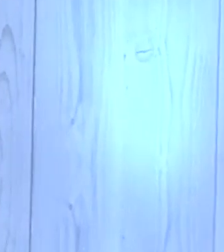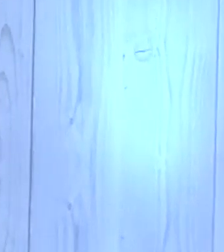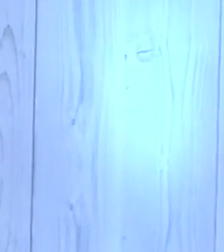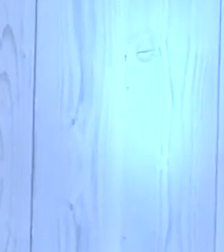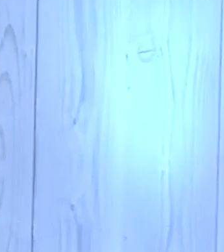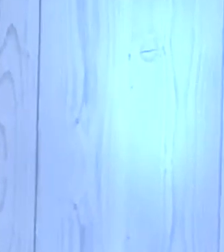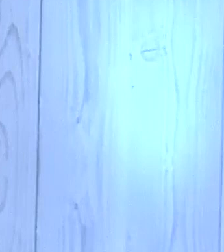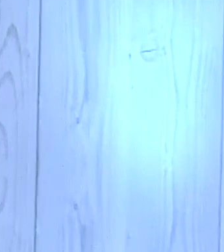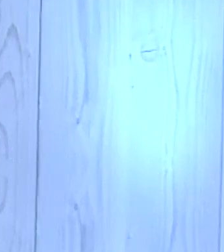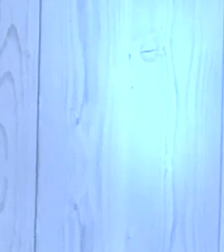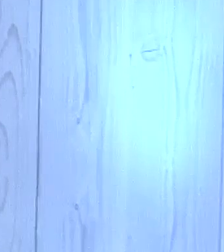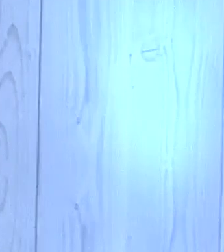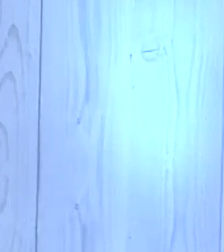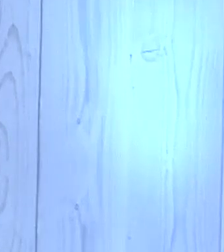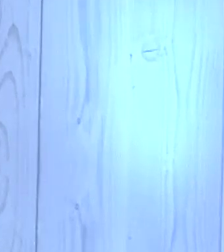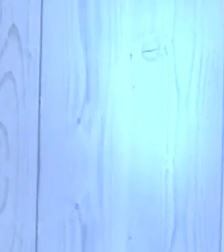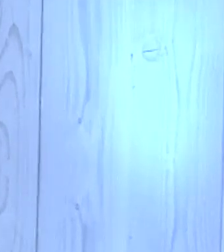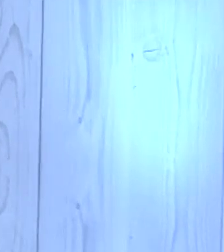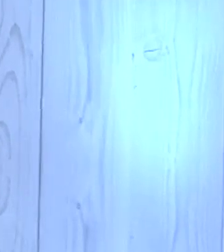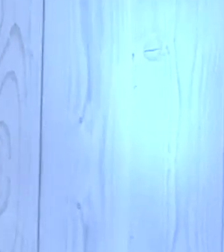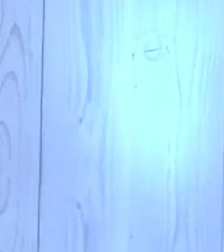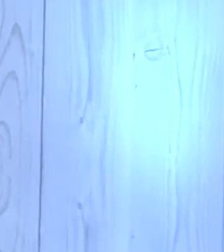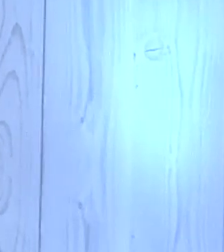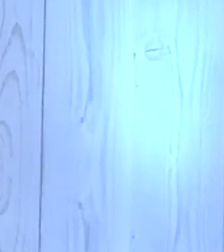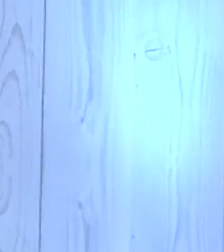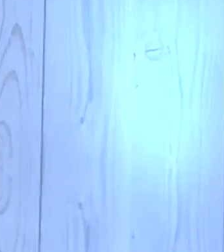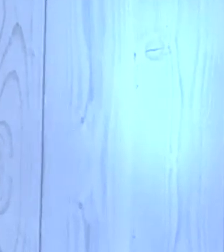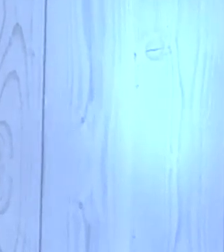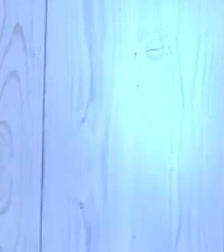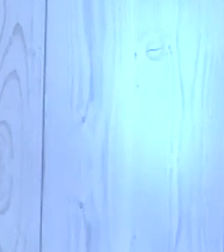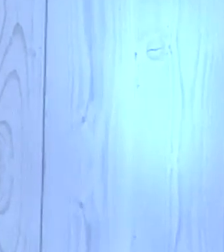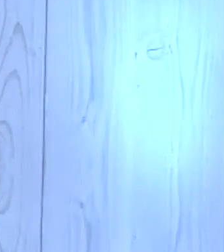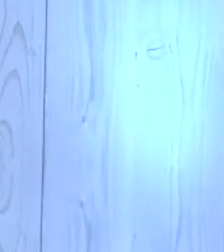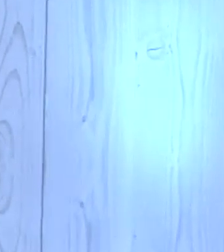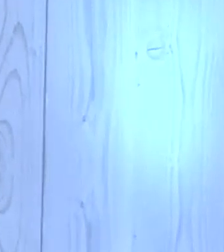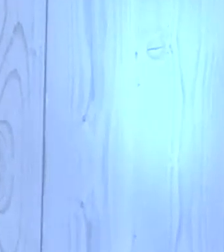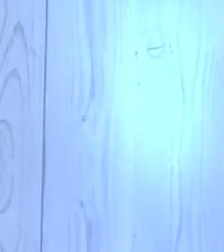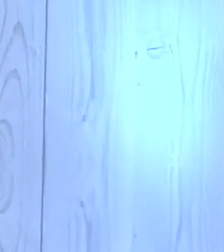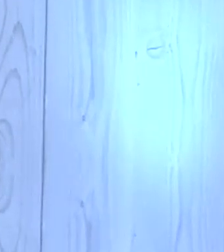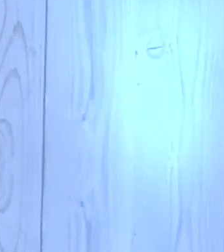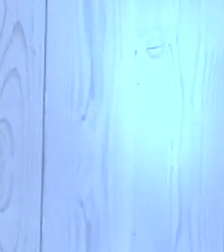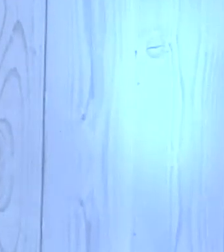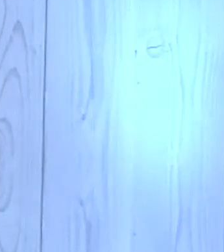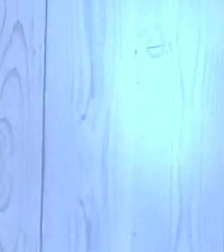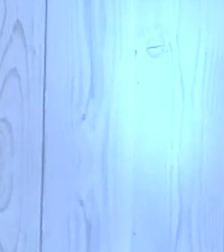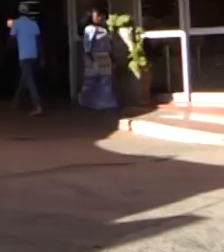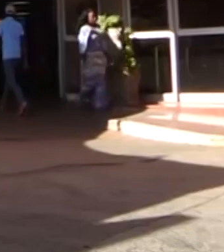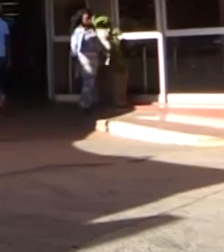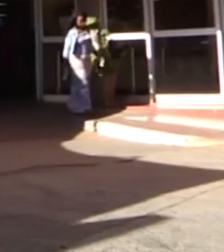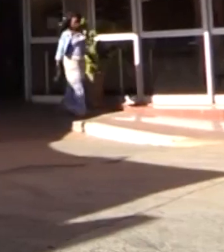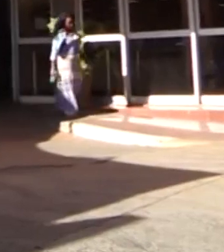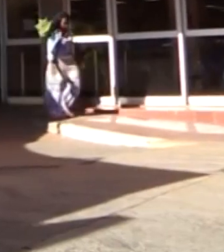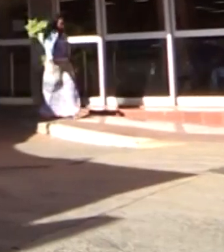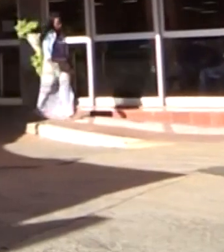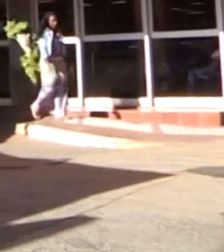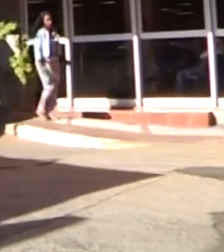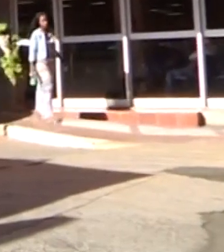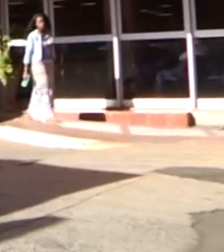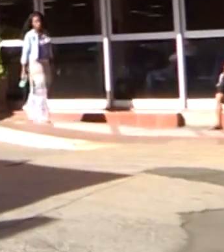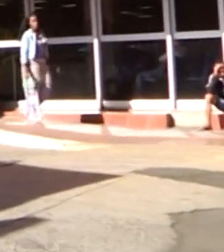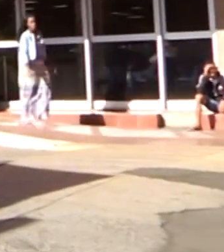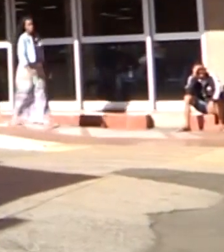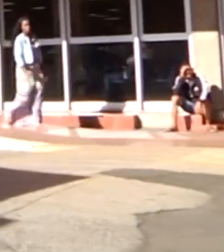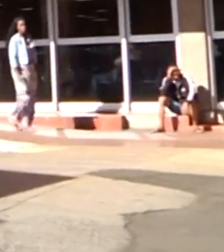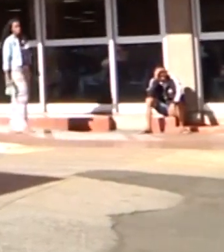Mudanças na gestão do Hospital de Clínicas de Uberlândia, o HC. Foram exonerados o professor Eduardo Crosar Agustin,